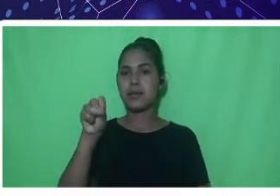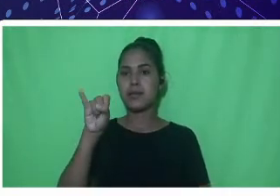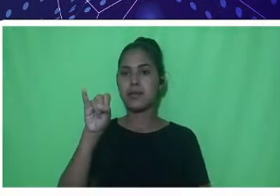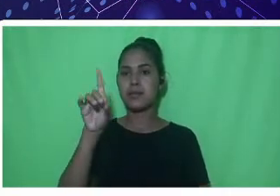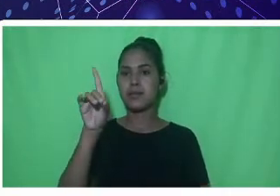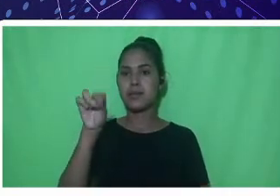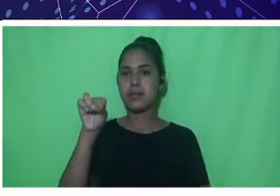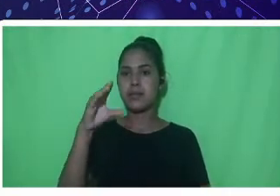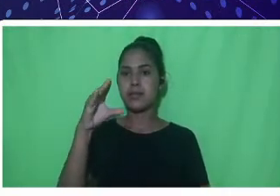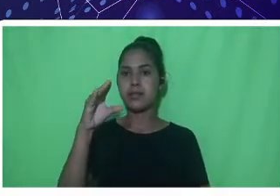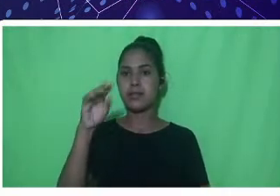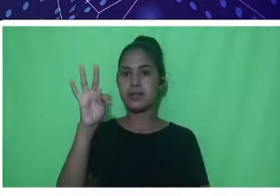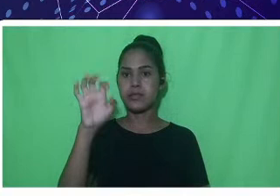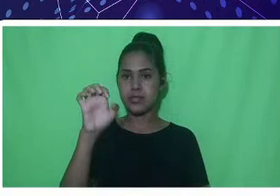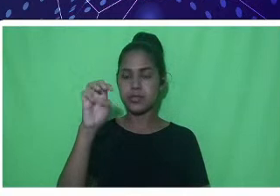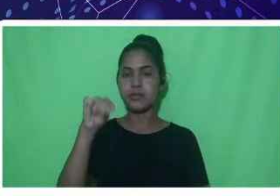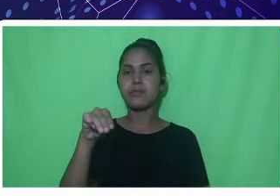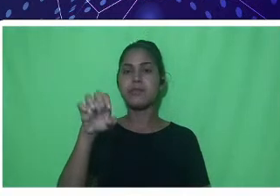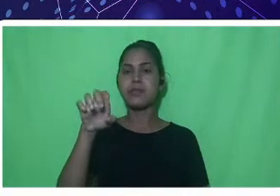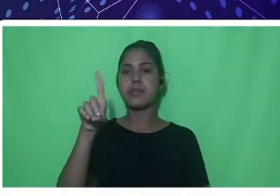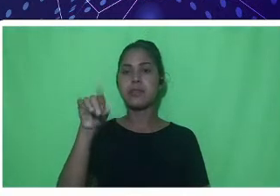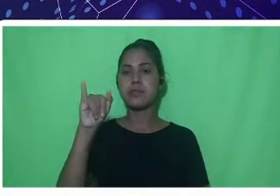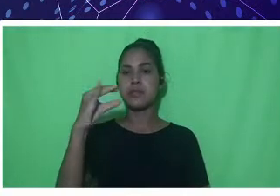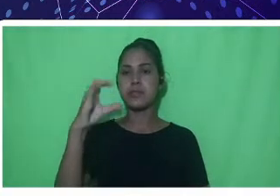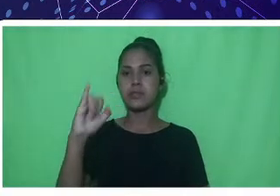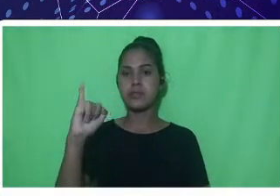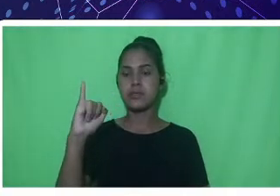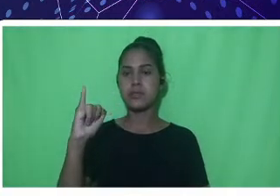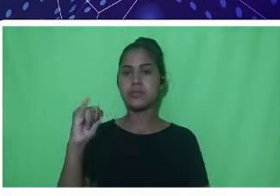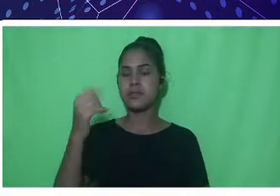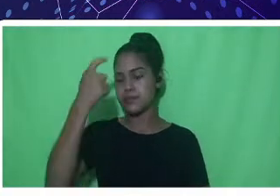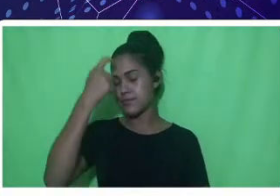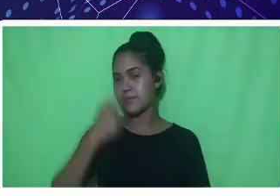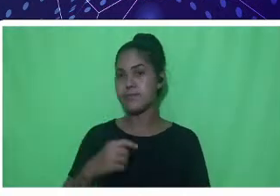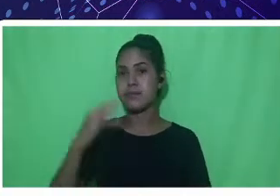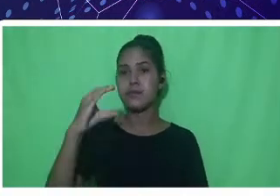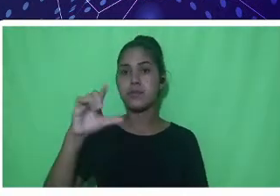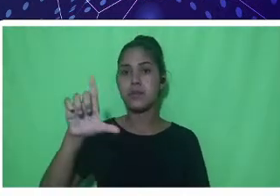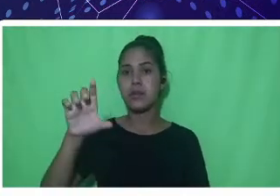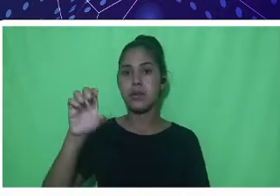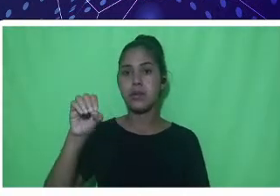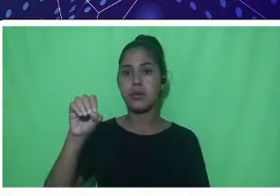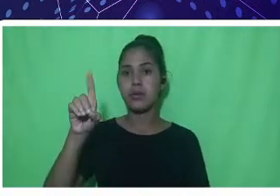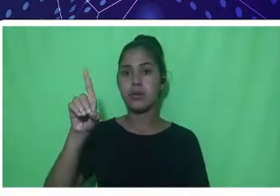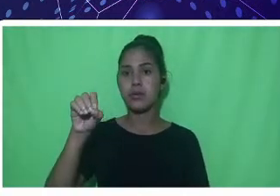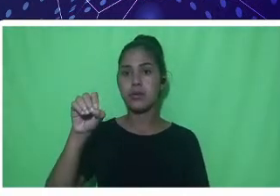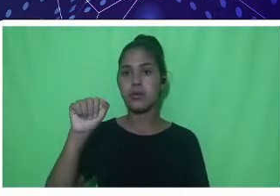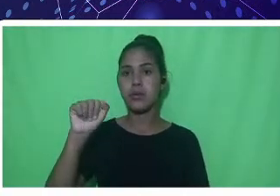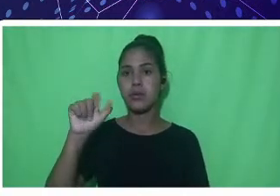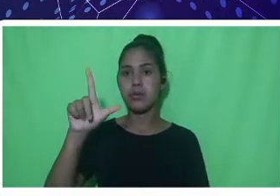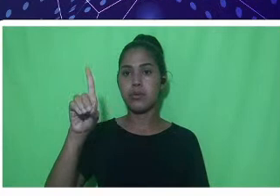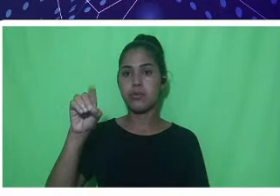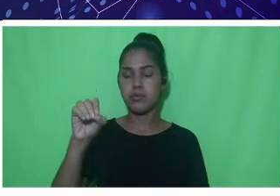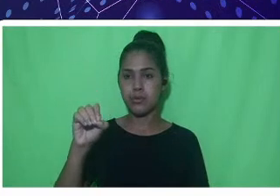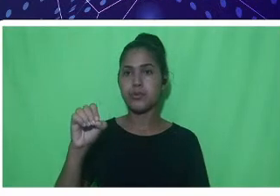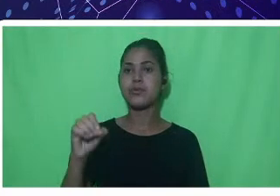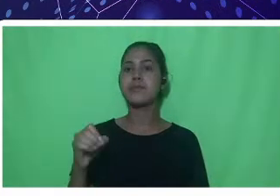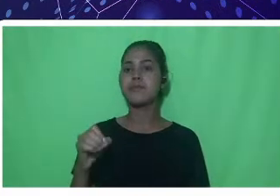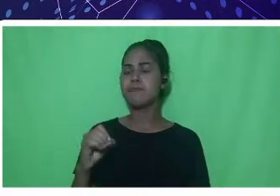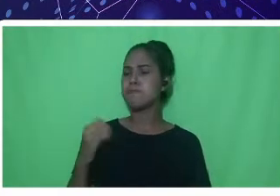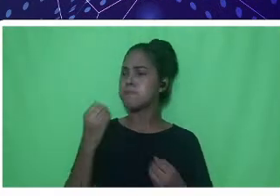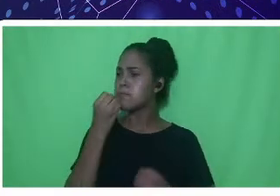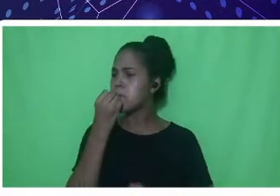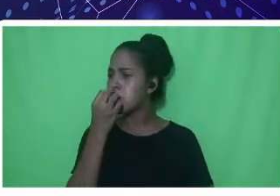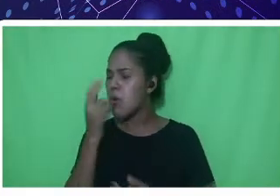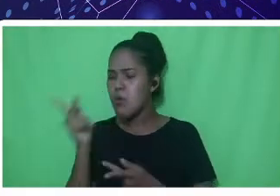Médici, né, no caso, por mim, professor Clodoaldo e pela nossa vice-diretora, professora Eliane Silva Leite, desejamos boa vinda a